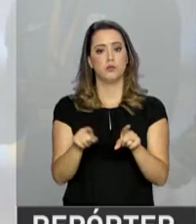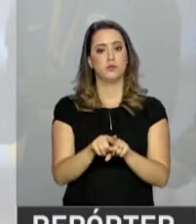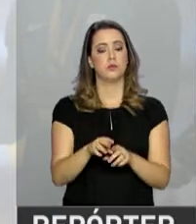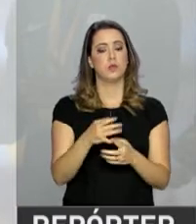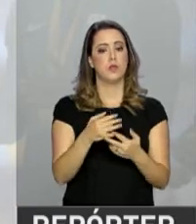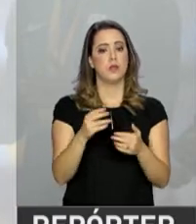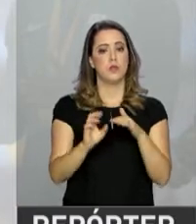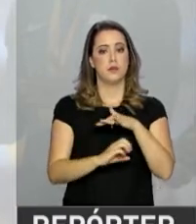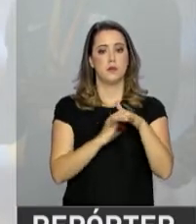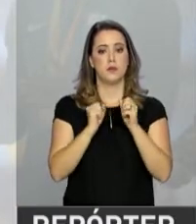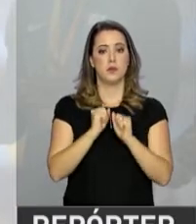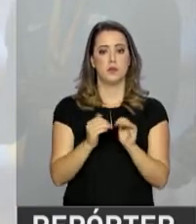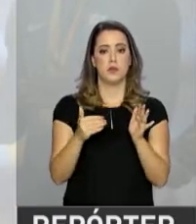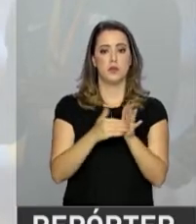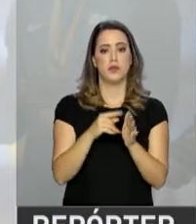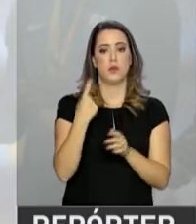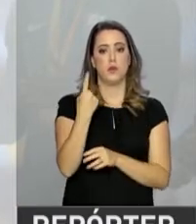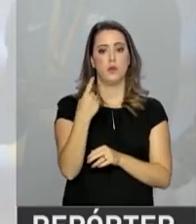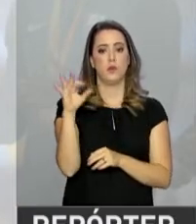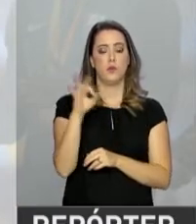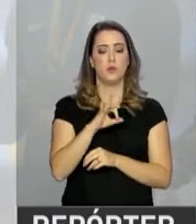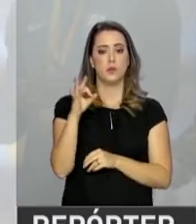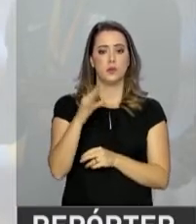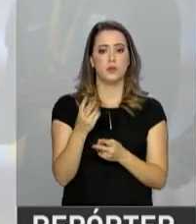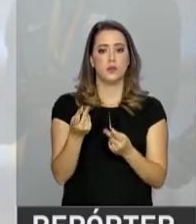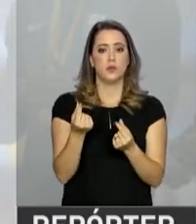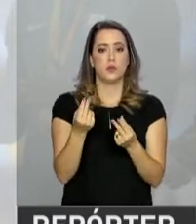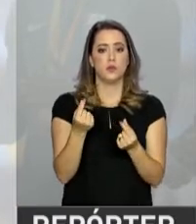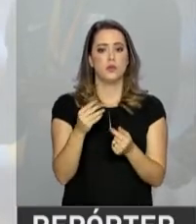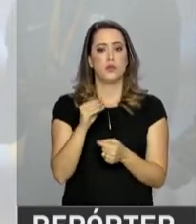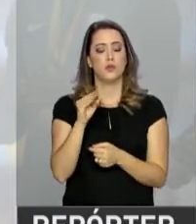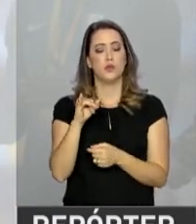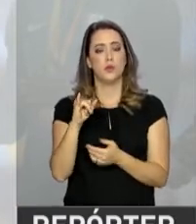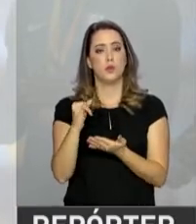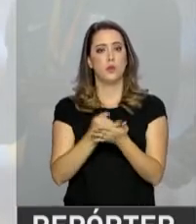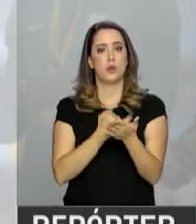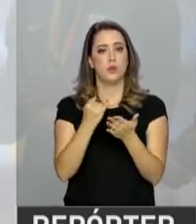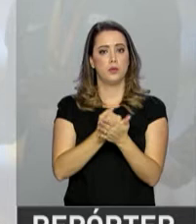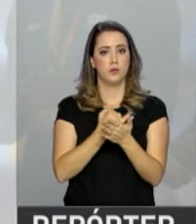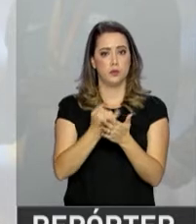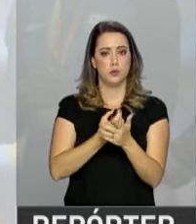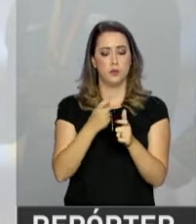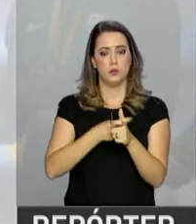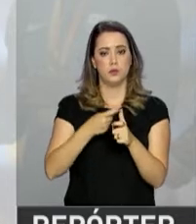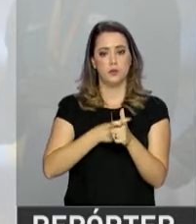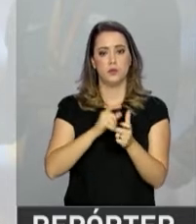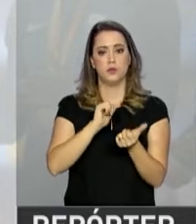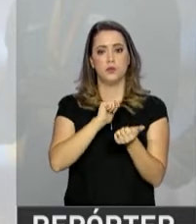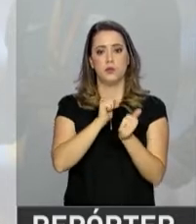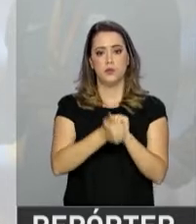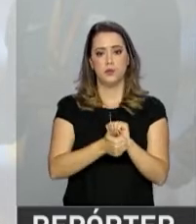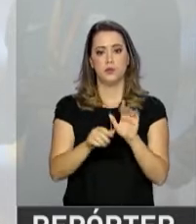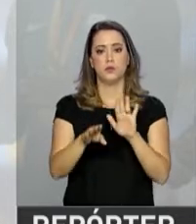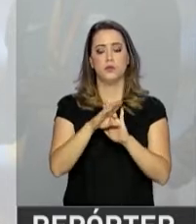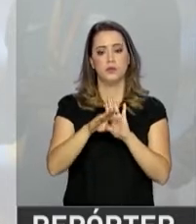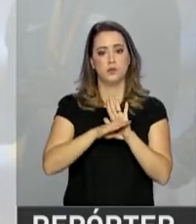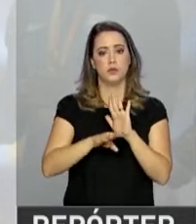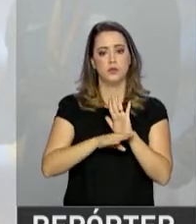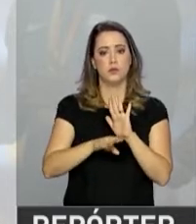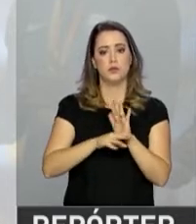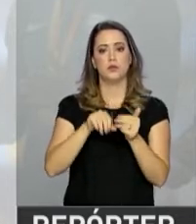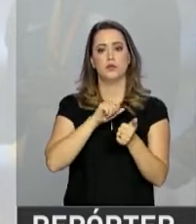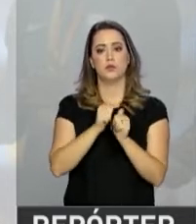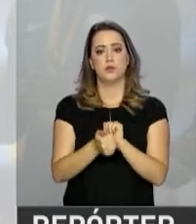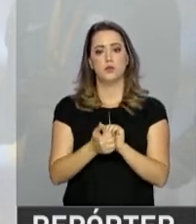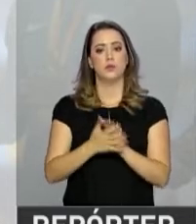empresas podem investir até 1% do valor do imposto de renda devido em projetos esportivos e patrocínios a